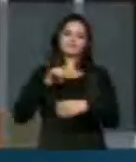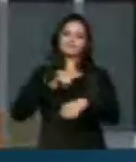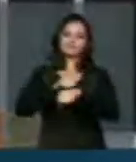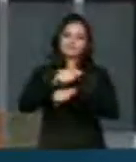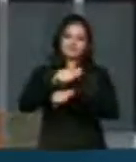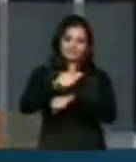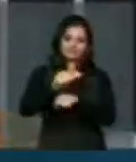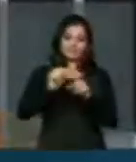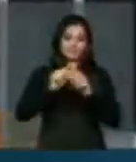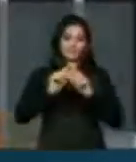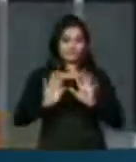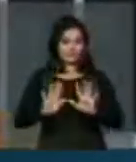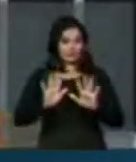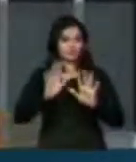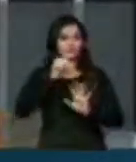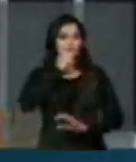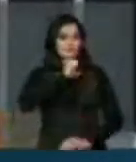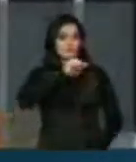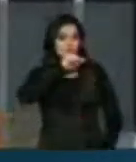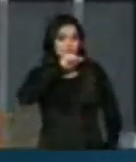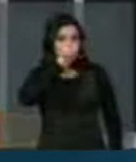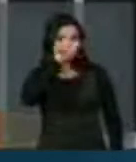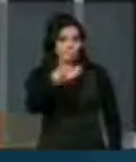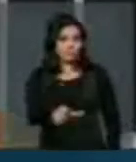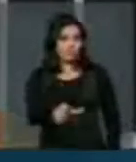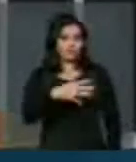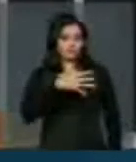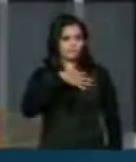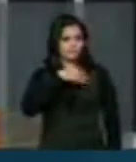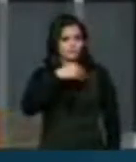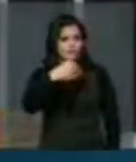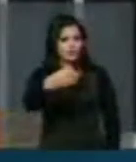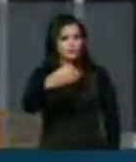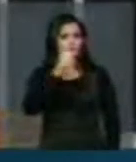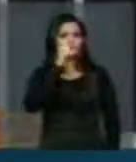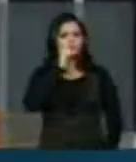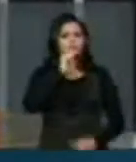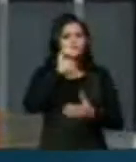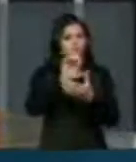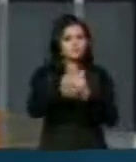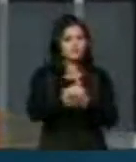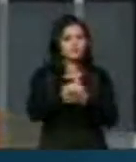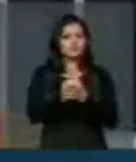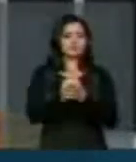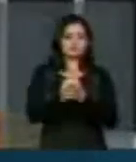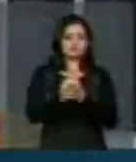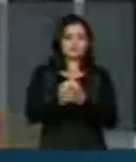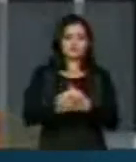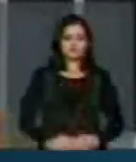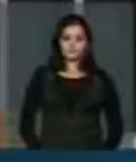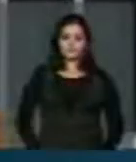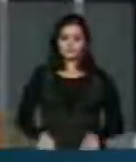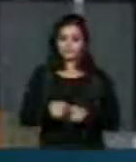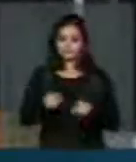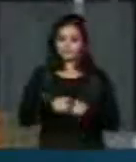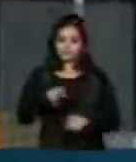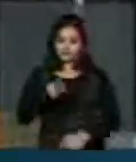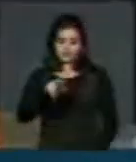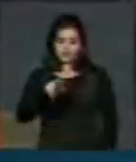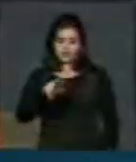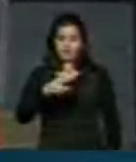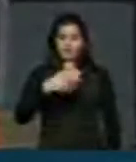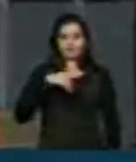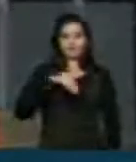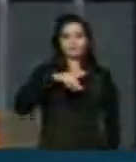Mas a sua mãe, seus filhos, sua esposa, seus irmãos, seus